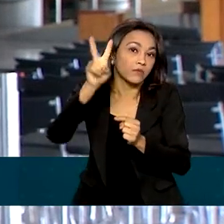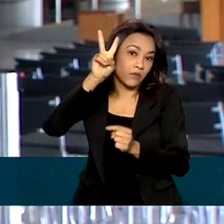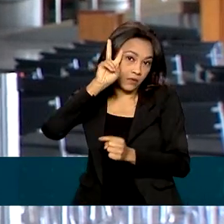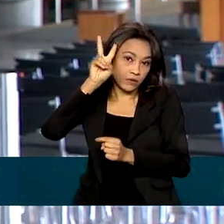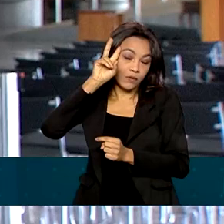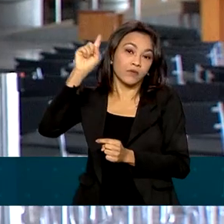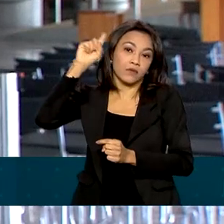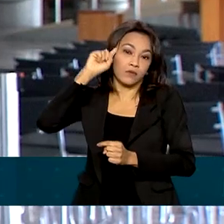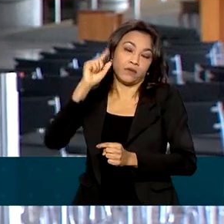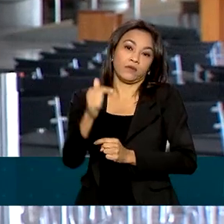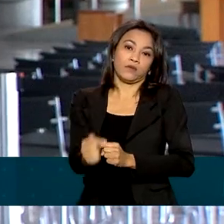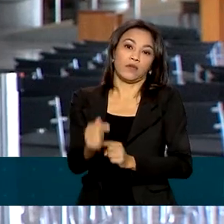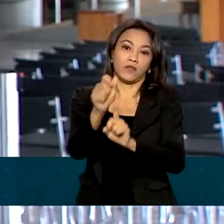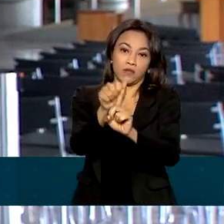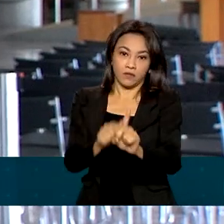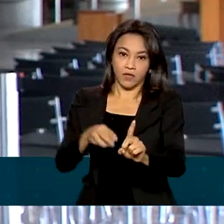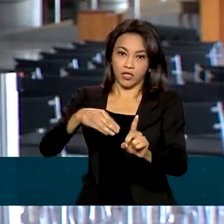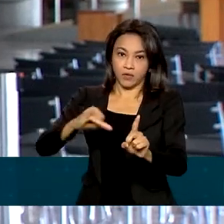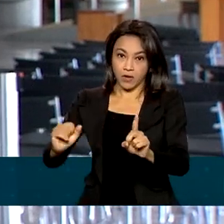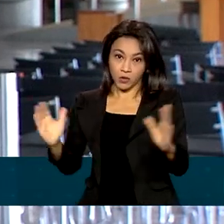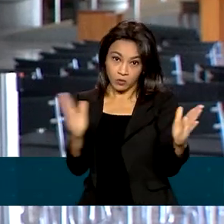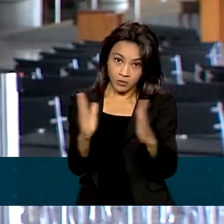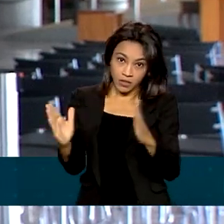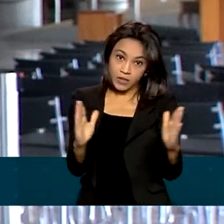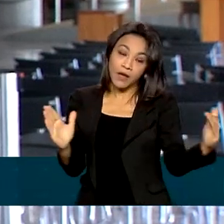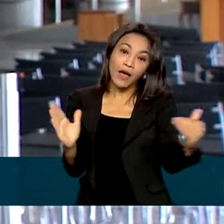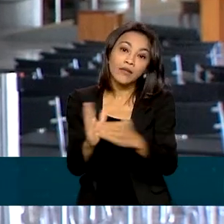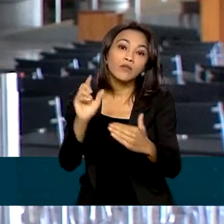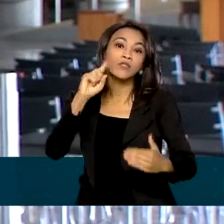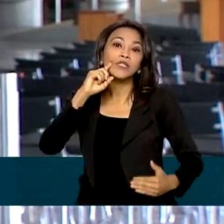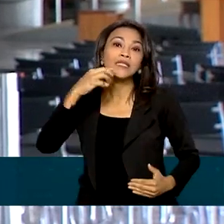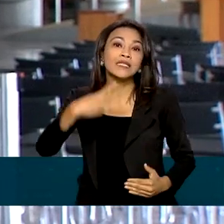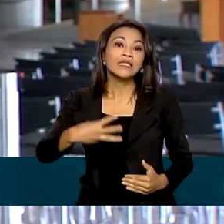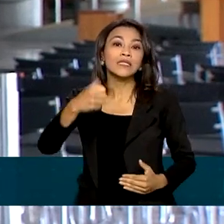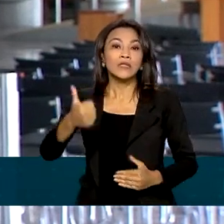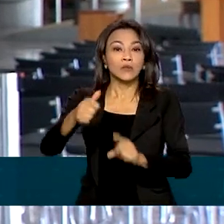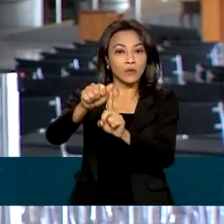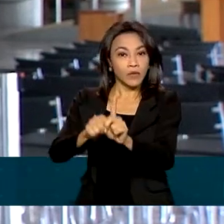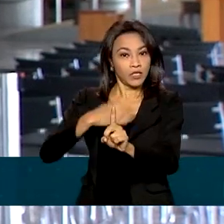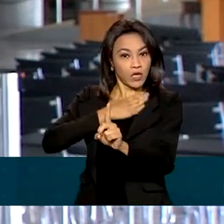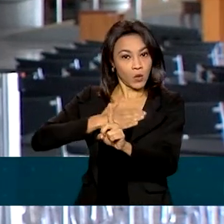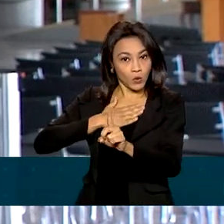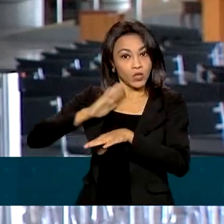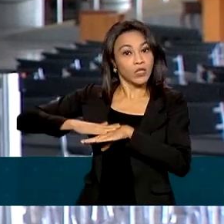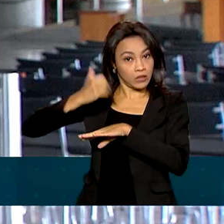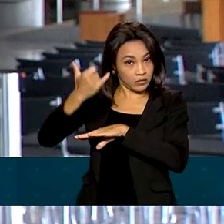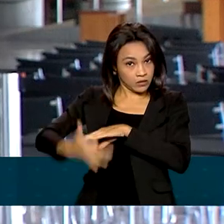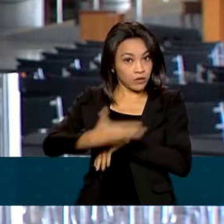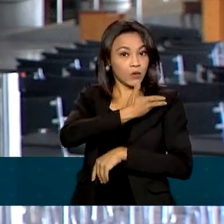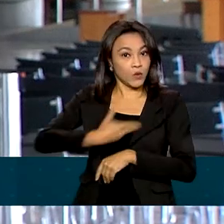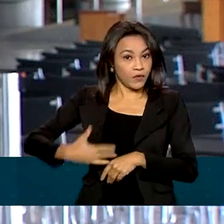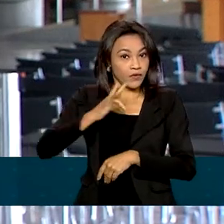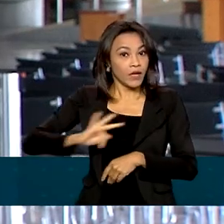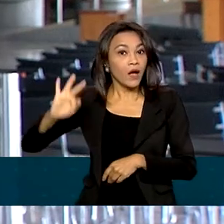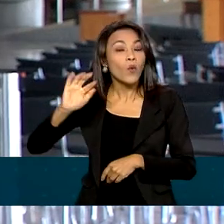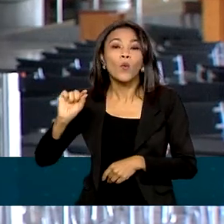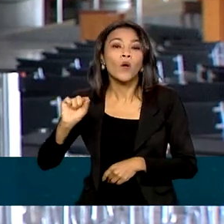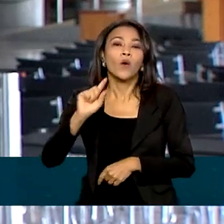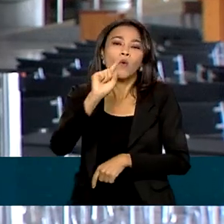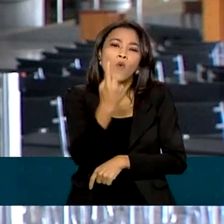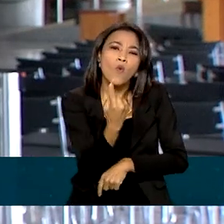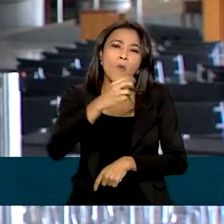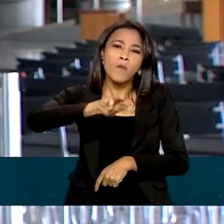dia 7 de março. O prazo vai até o dia 31 de agosto e segundo o governo federal, cerca de 1 milhão e 300 mil estudantes